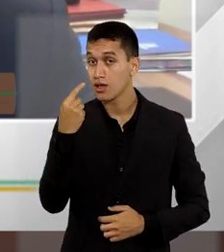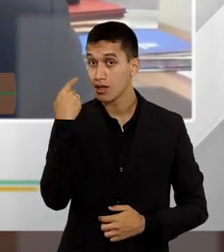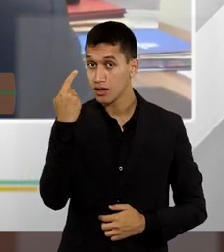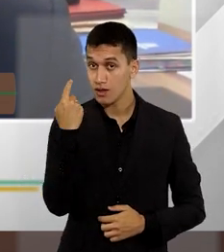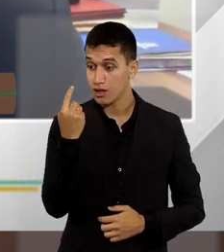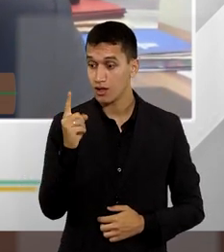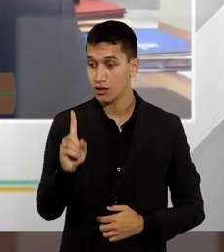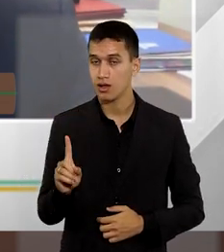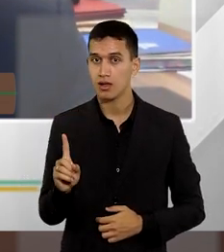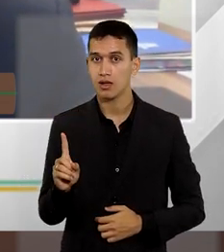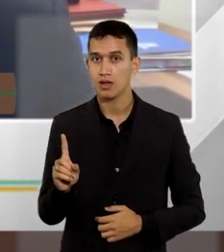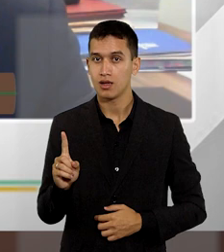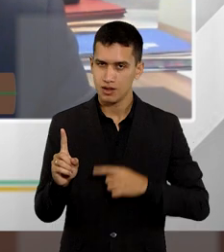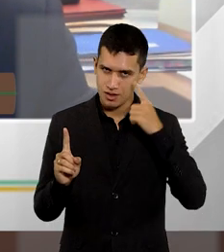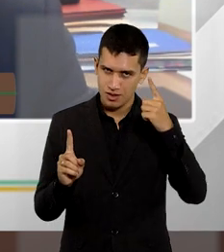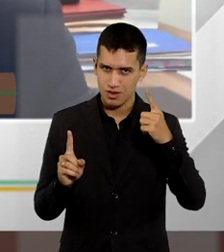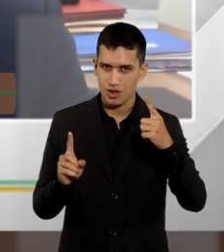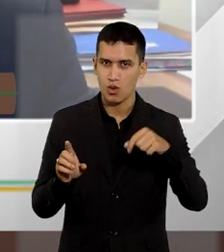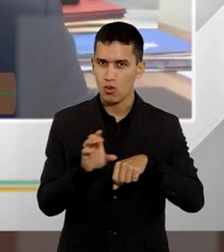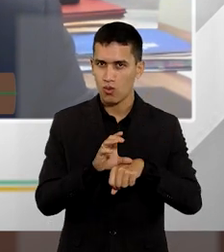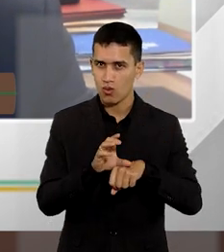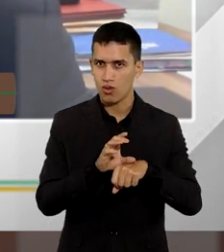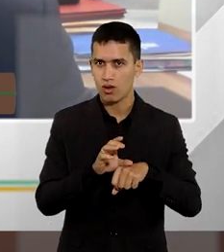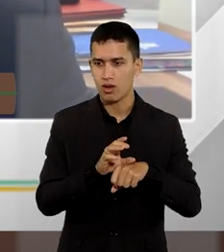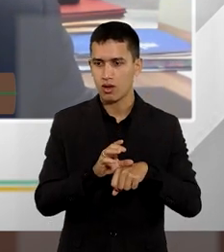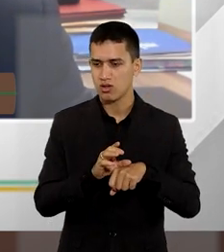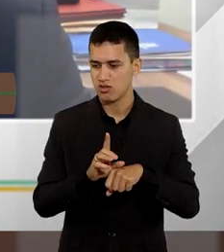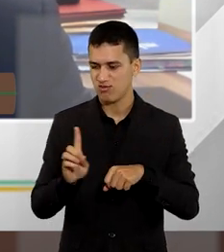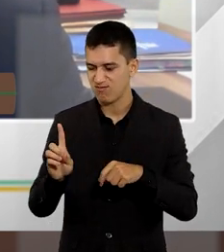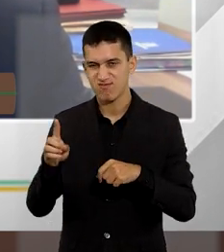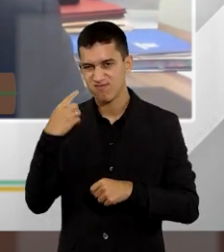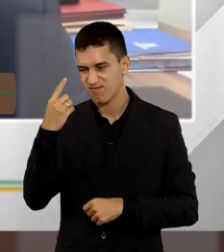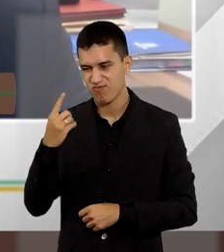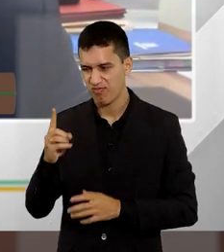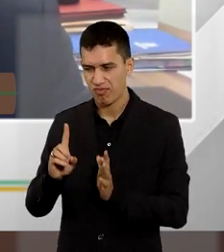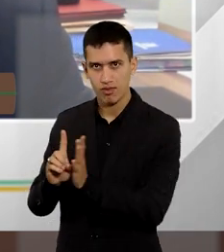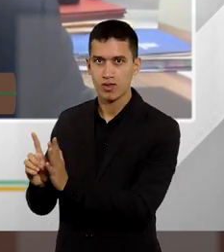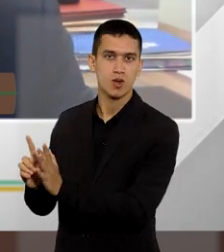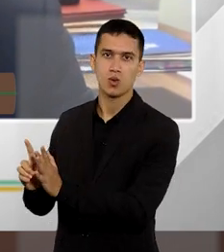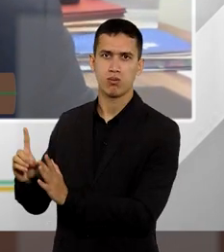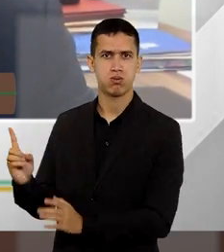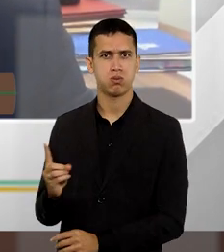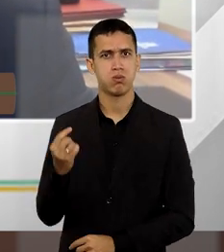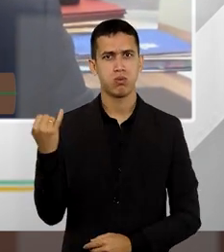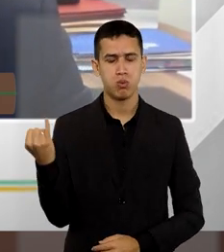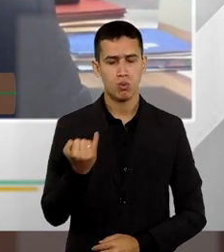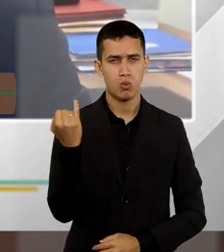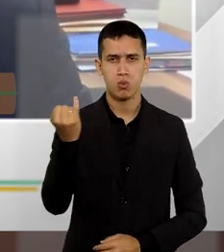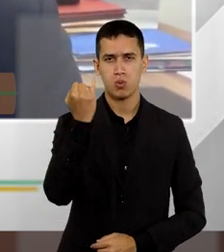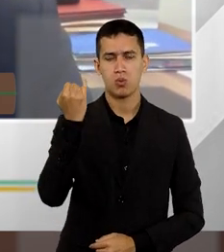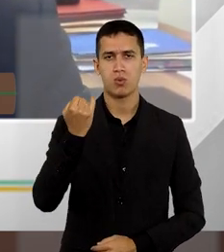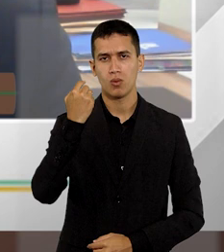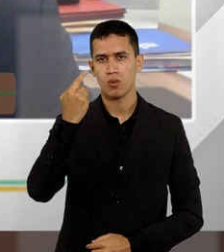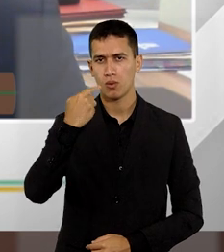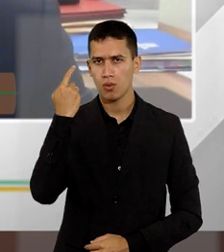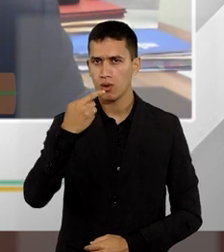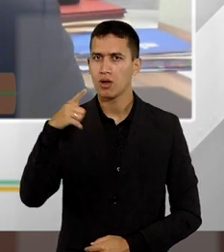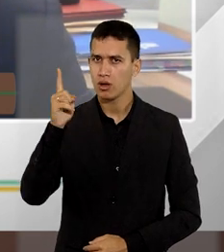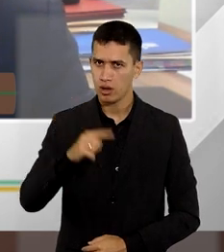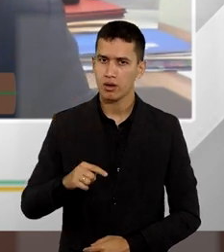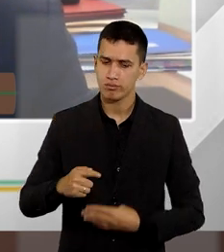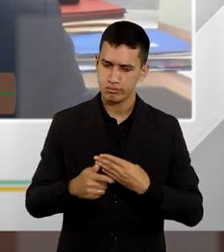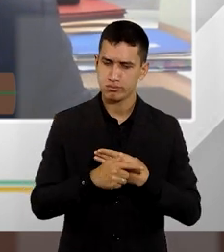Federal, é indispensável à administração da justiça. Então, na verdade, é parte do advogado, ele é parte, parte